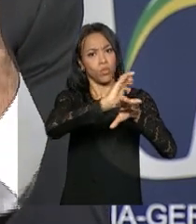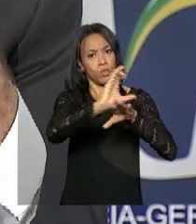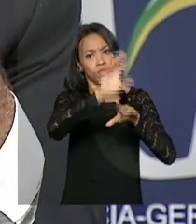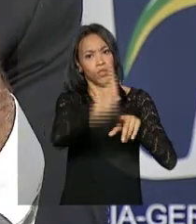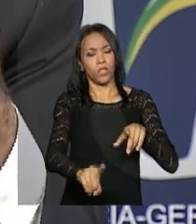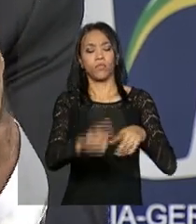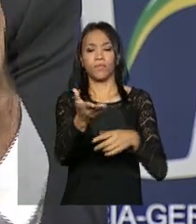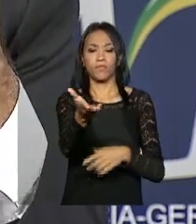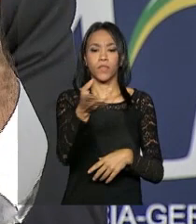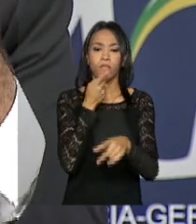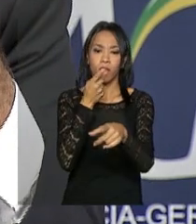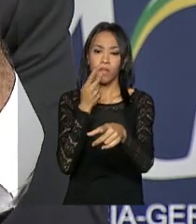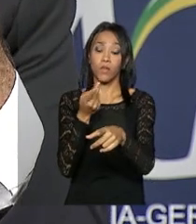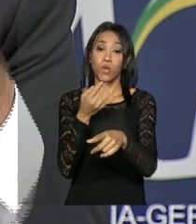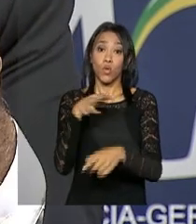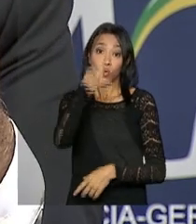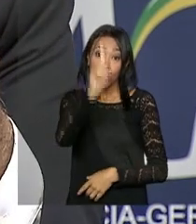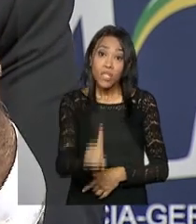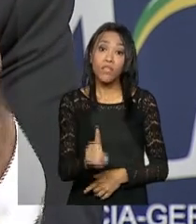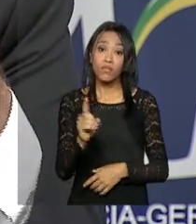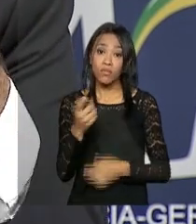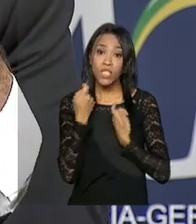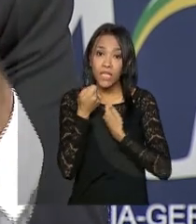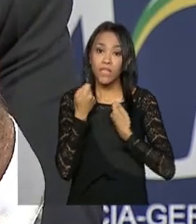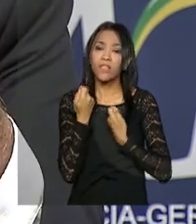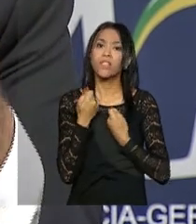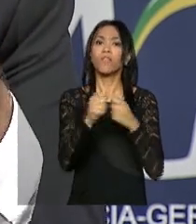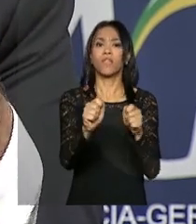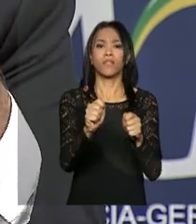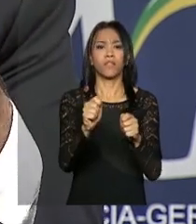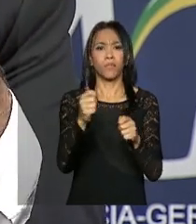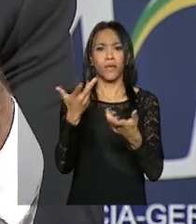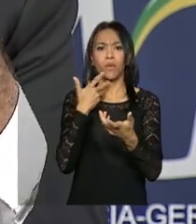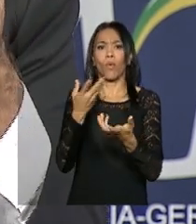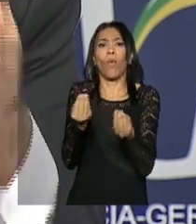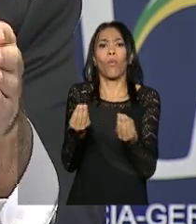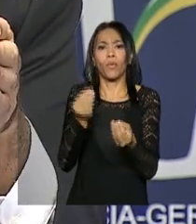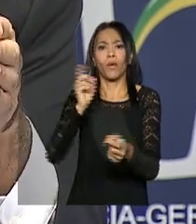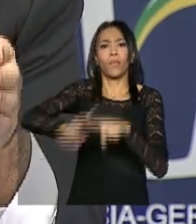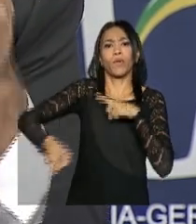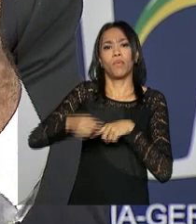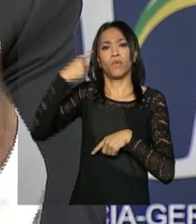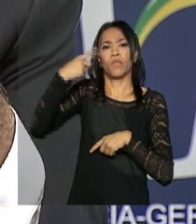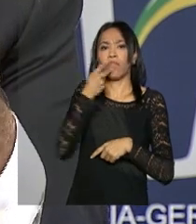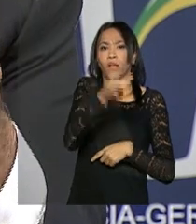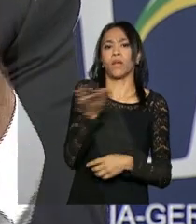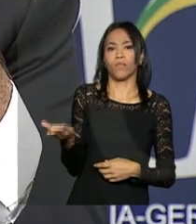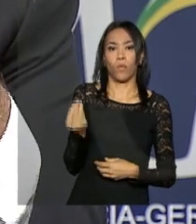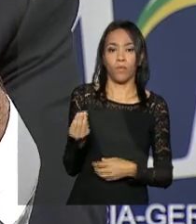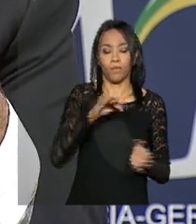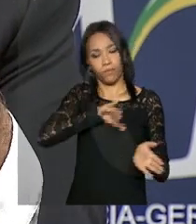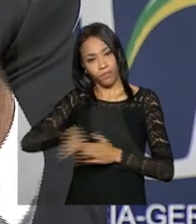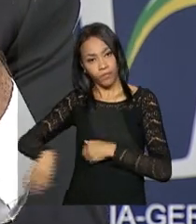violação ao direito de defesa da senhora presidente, quando não se permitiu que o advogado pudesse falar pela ordem. Segundo, o